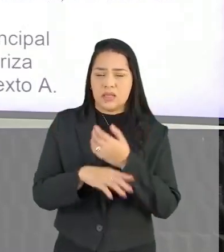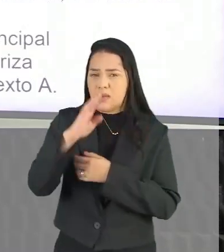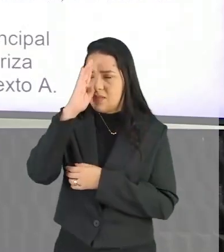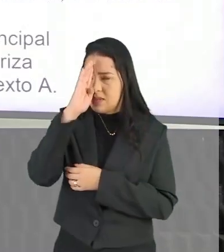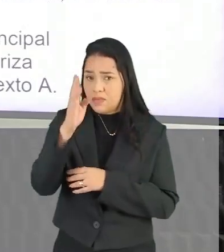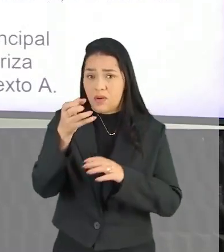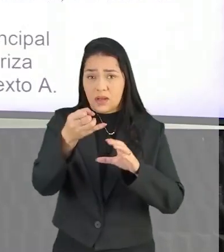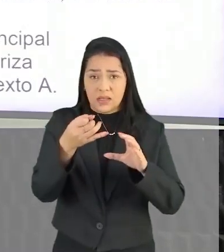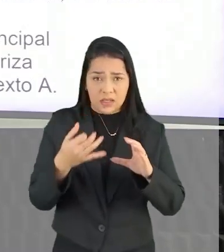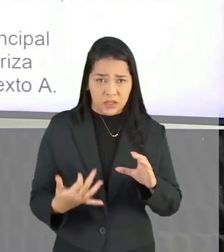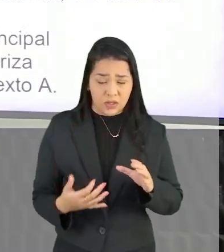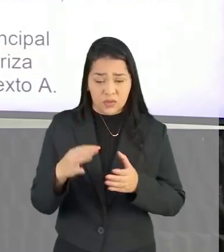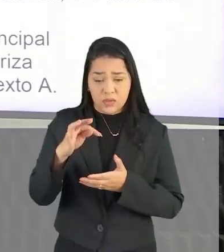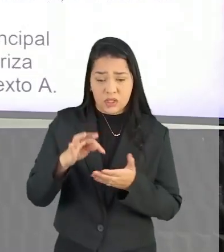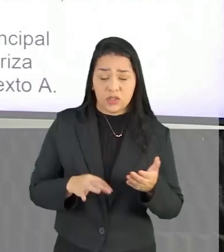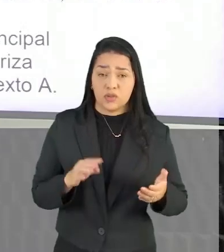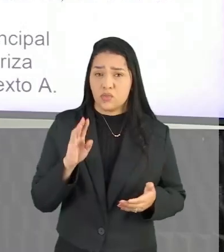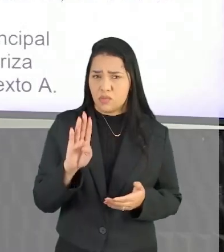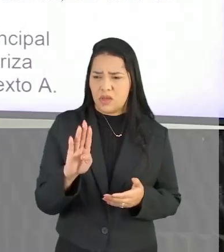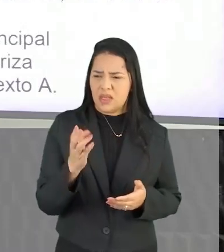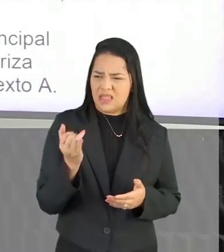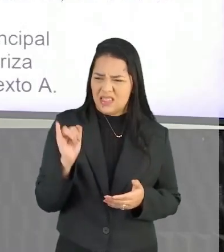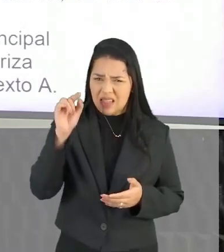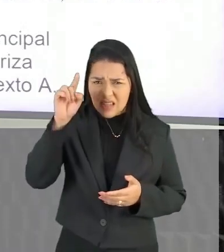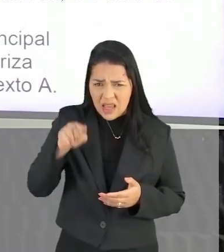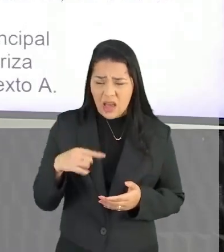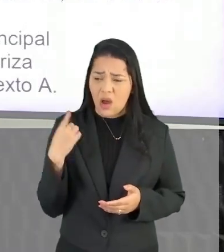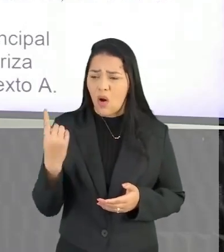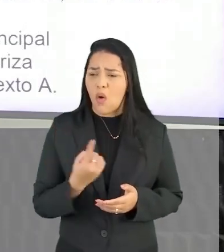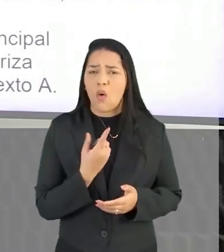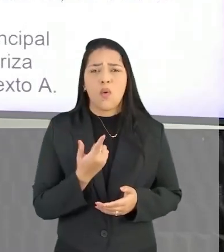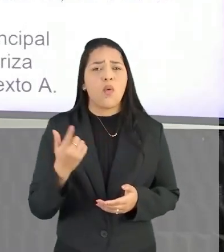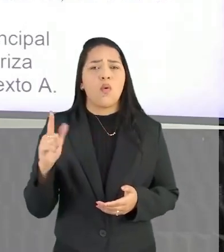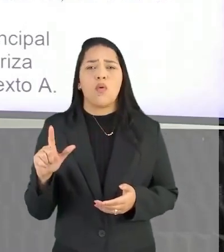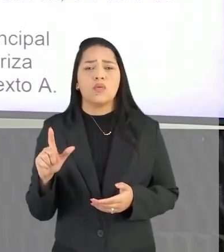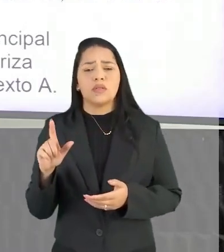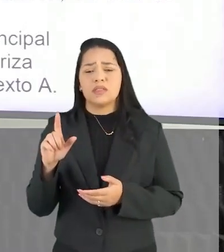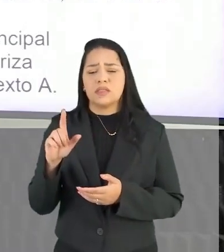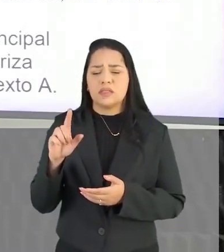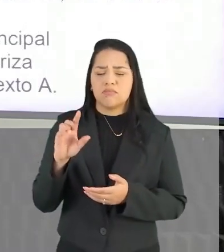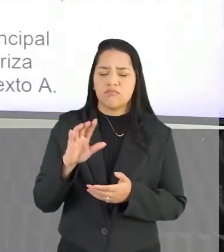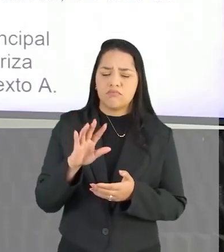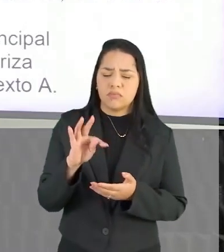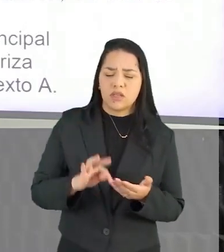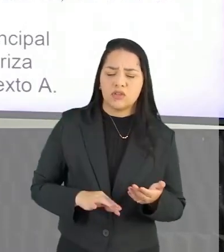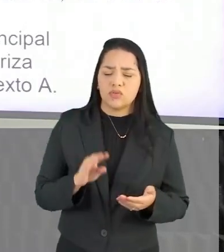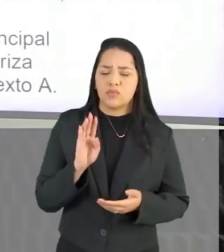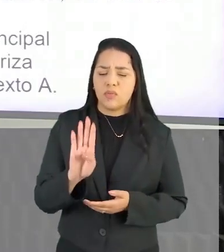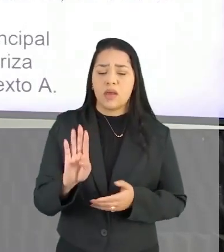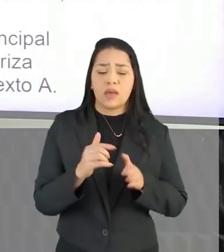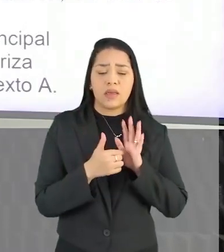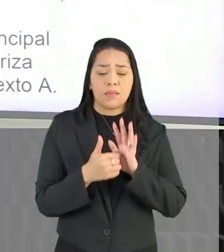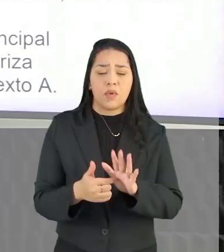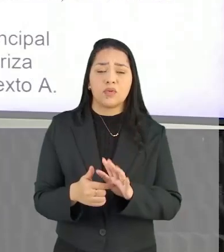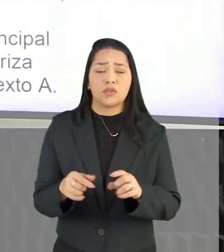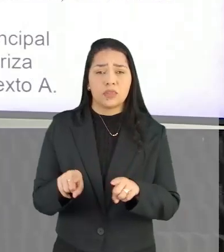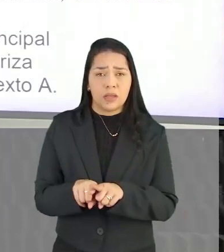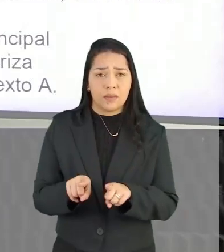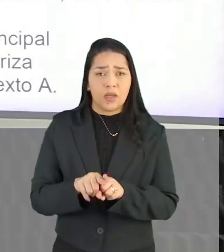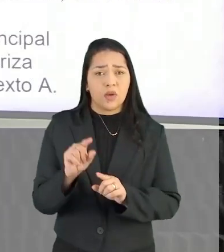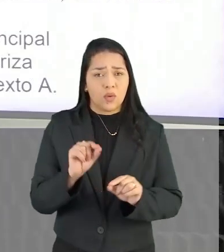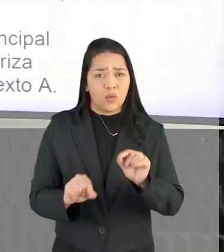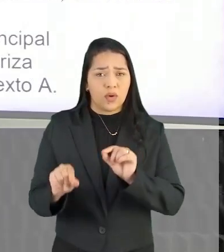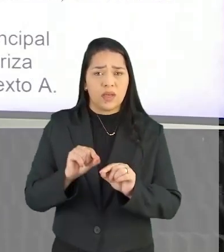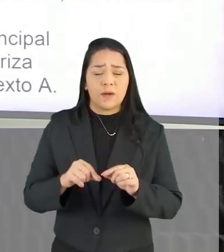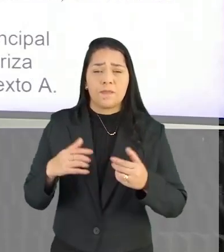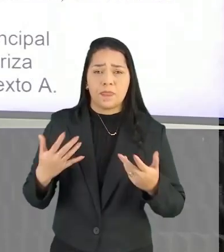principal característica do texto B. Será que é isso? Ou a gente tem alguma outra coisa nesse texto B Que destaca ele E faz com que